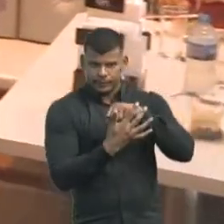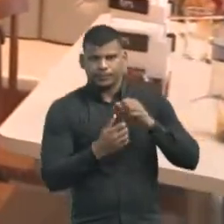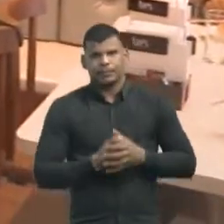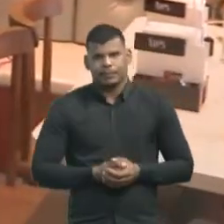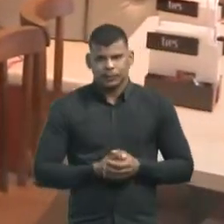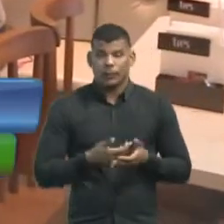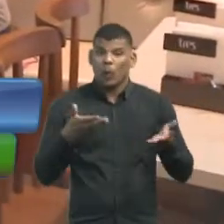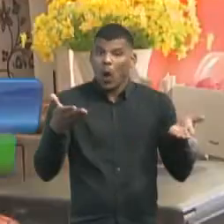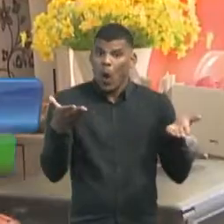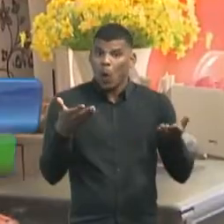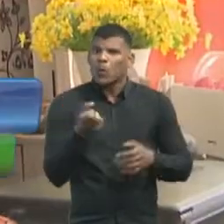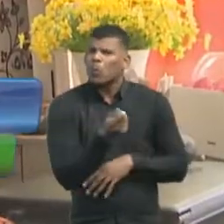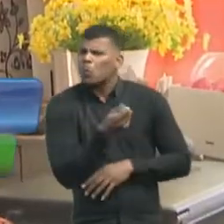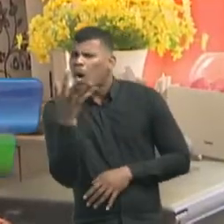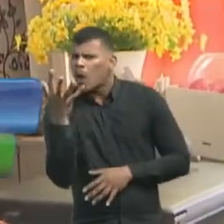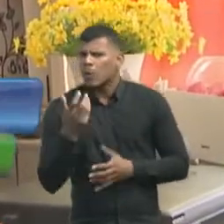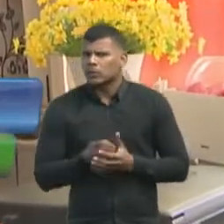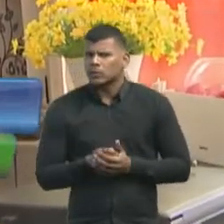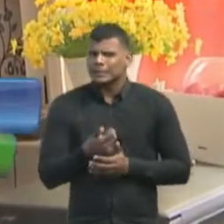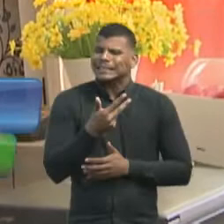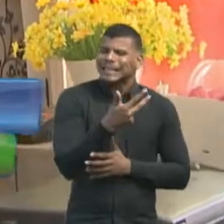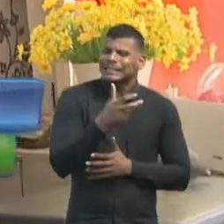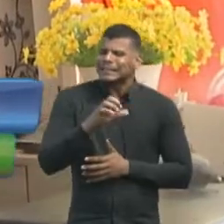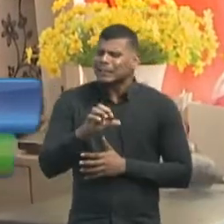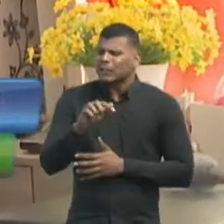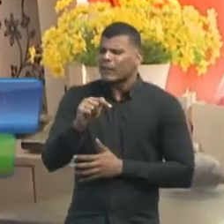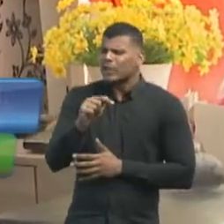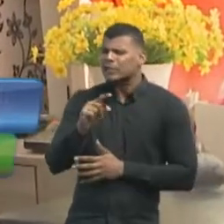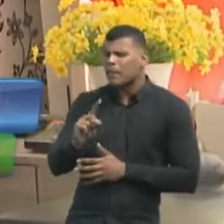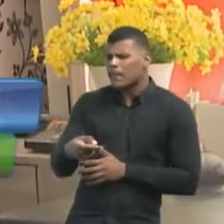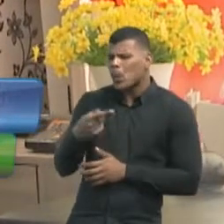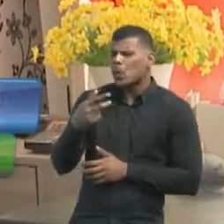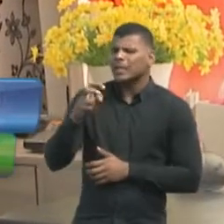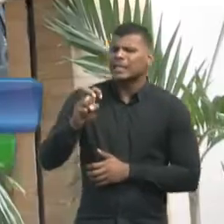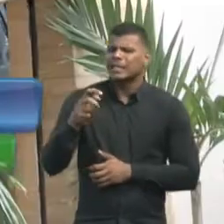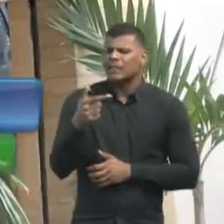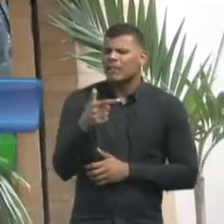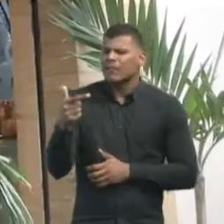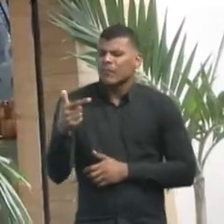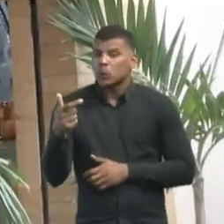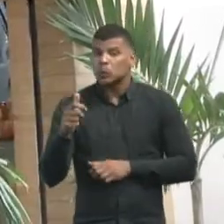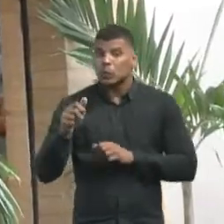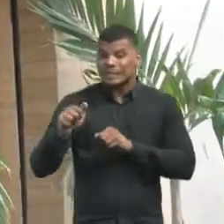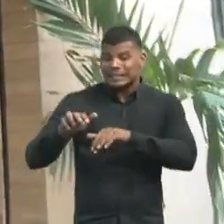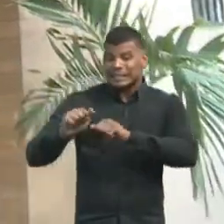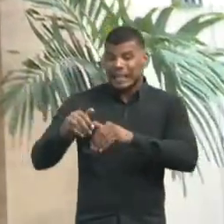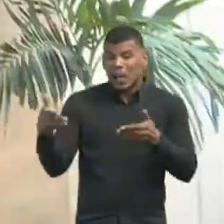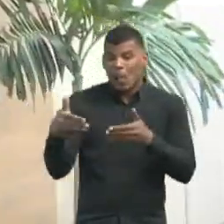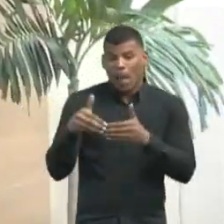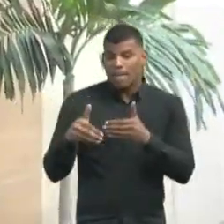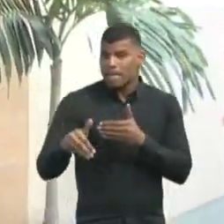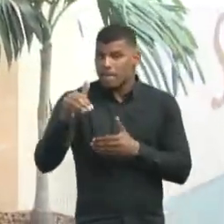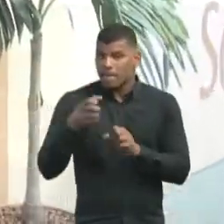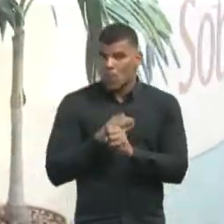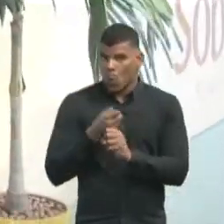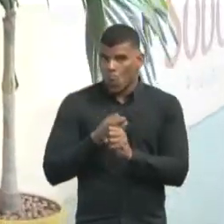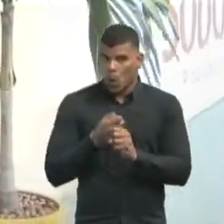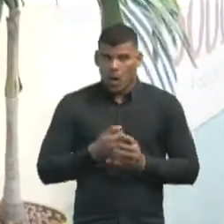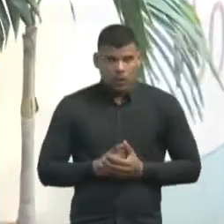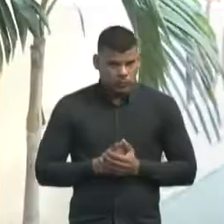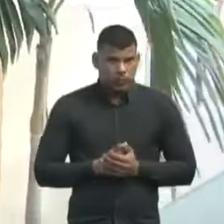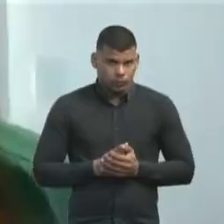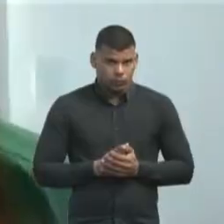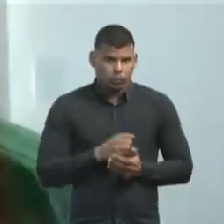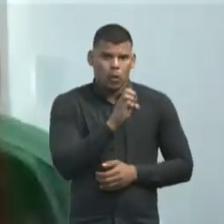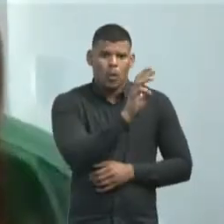para 397.522 em setembro deste ano, segundo dados do Portal do